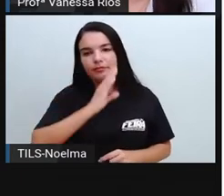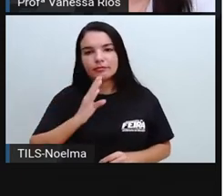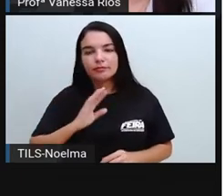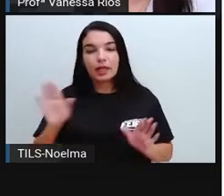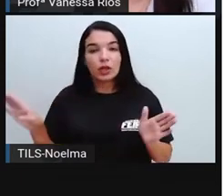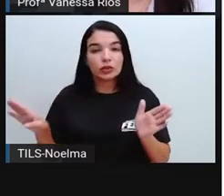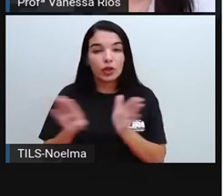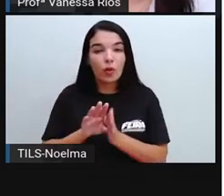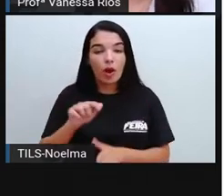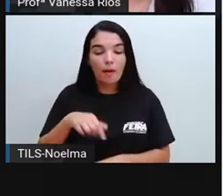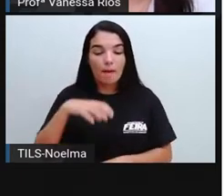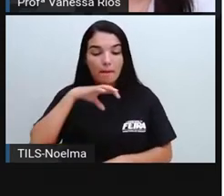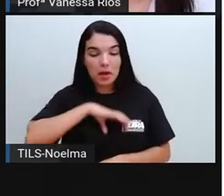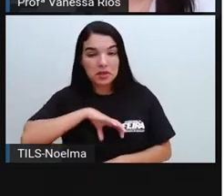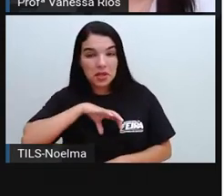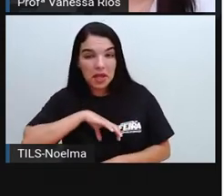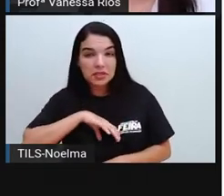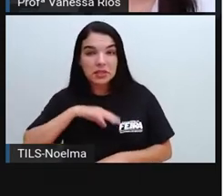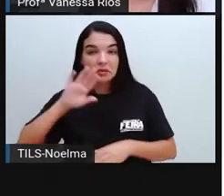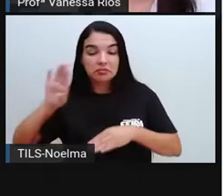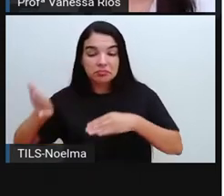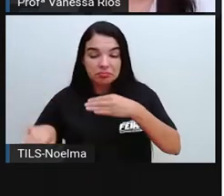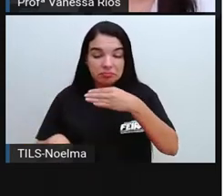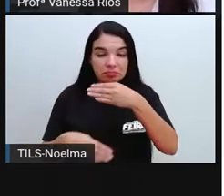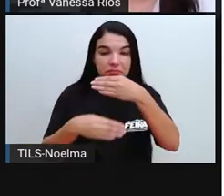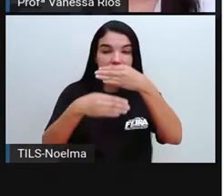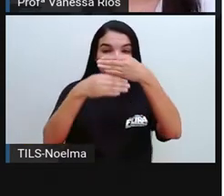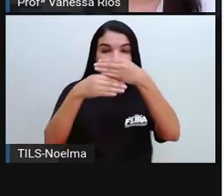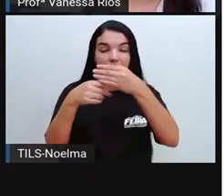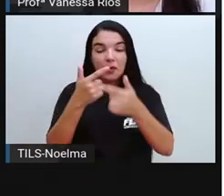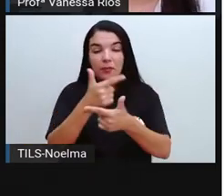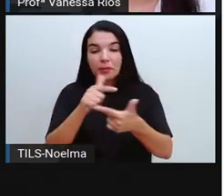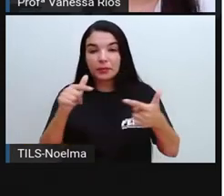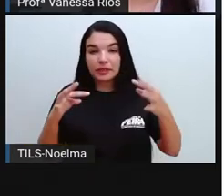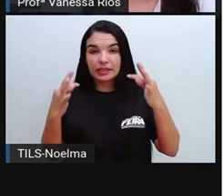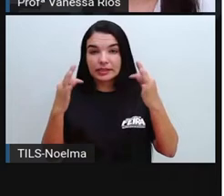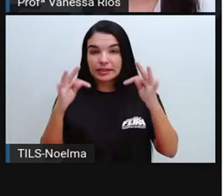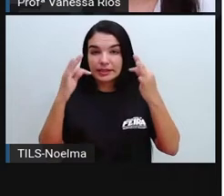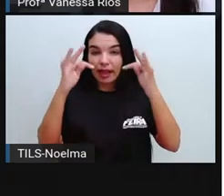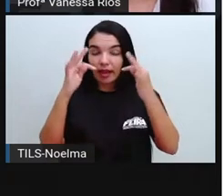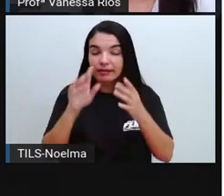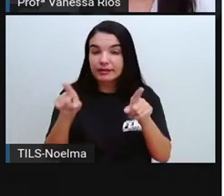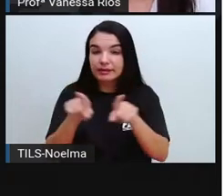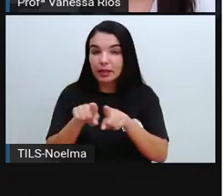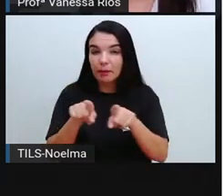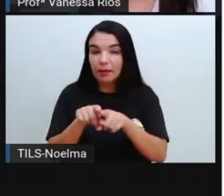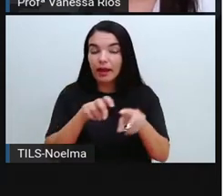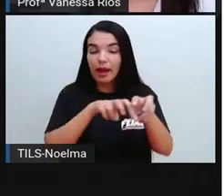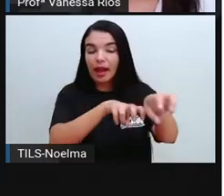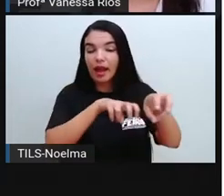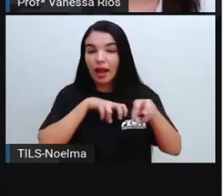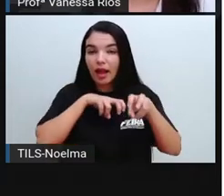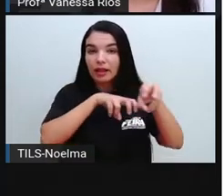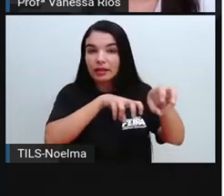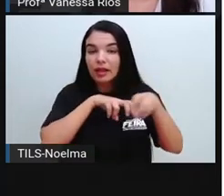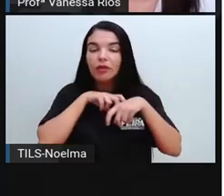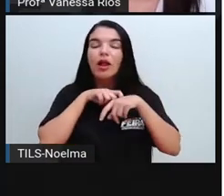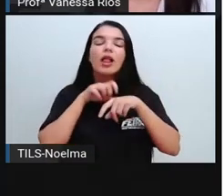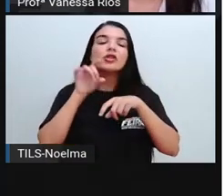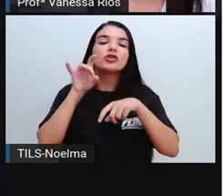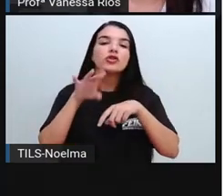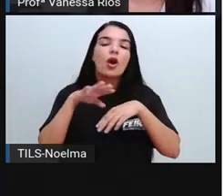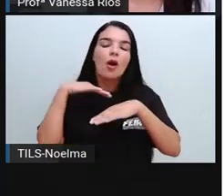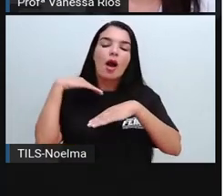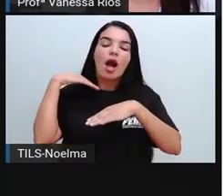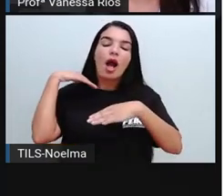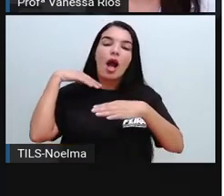chegada dos portugueses e a implementação de outras atividades relacionadas à agricultura, trazidas aí para atender as